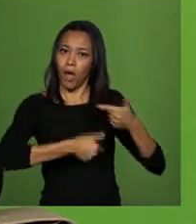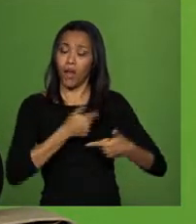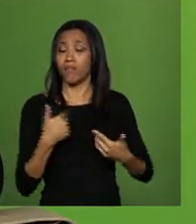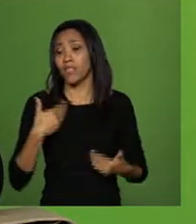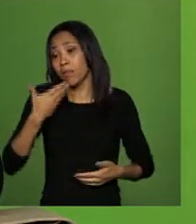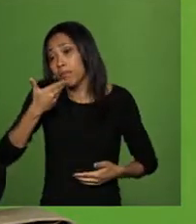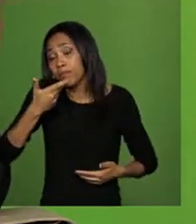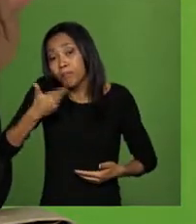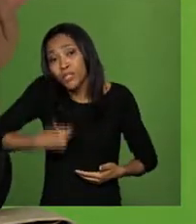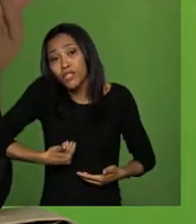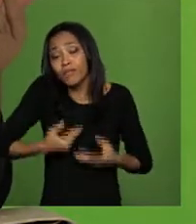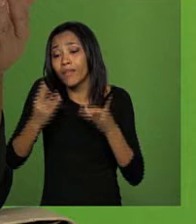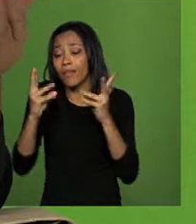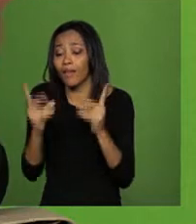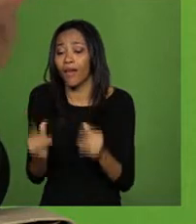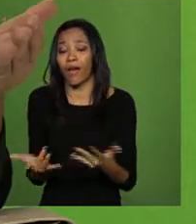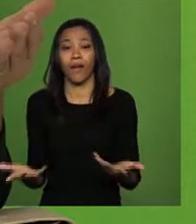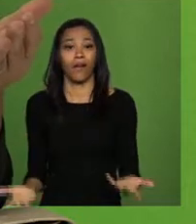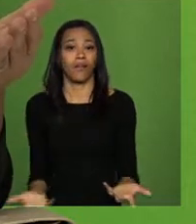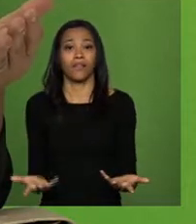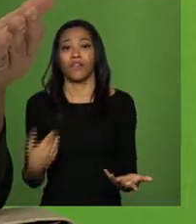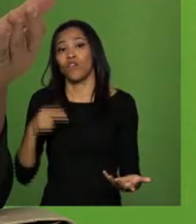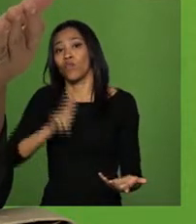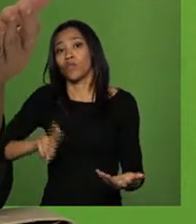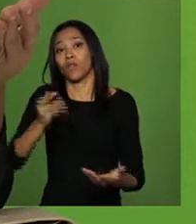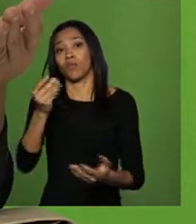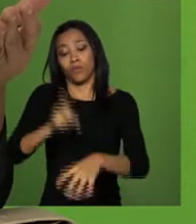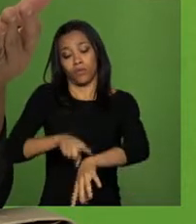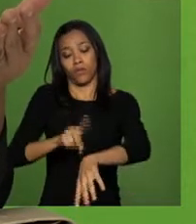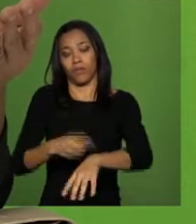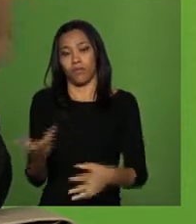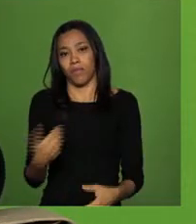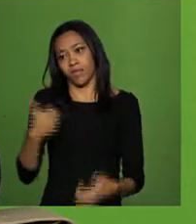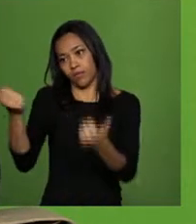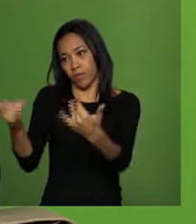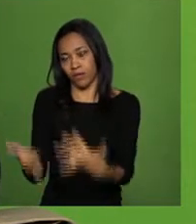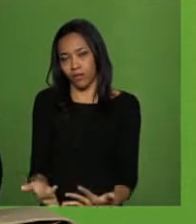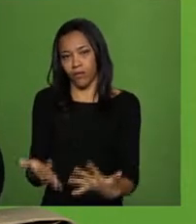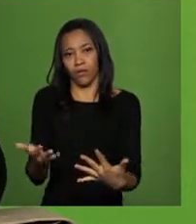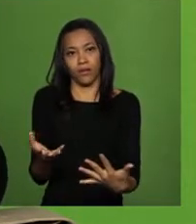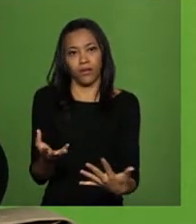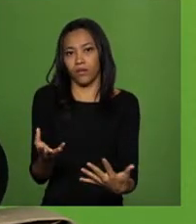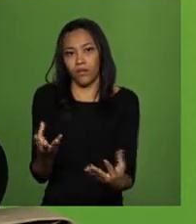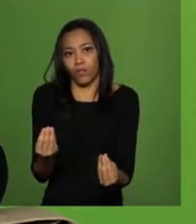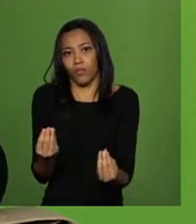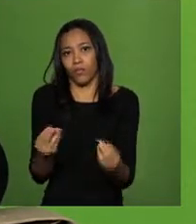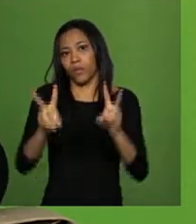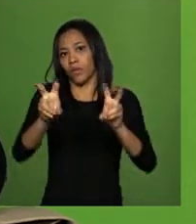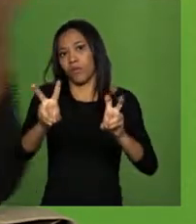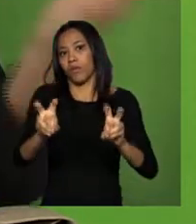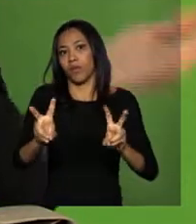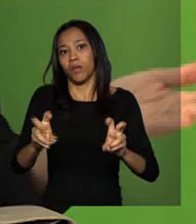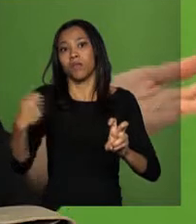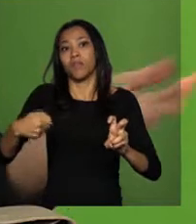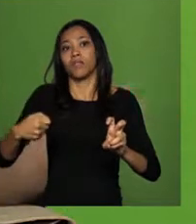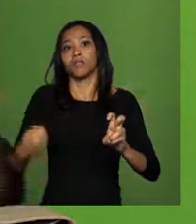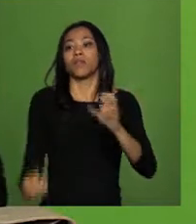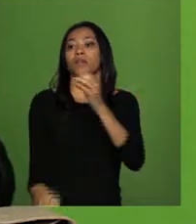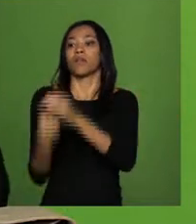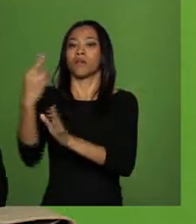está me pedindo detalhes, que eu vou usar há muito tempo aqui, e muita coisa também depende de regulamento. Então,